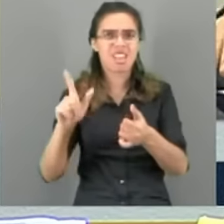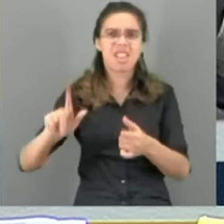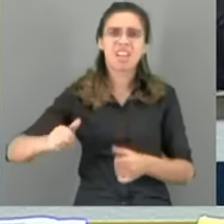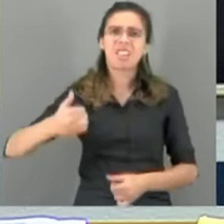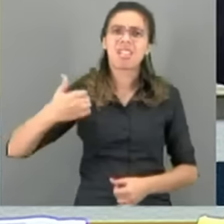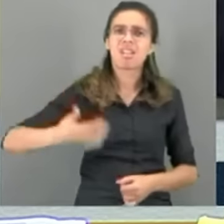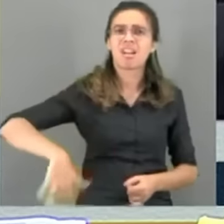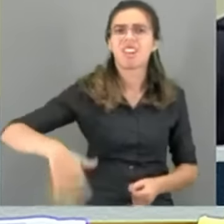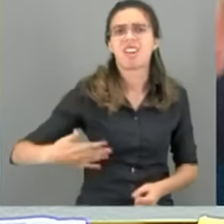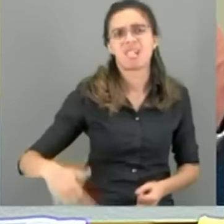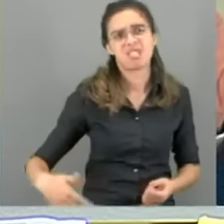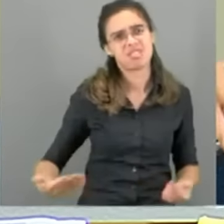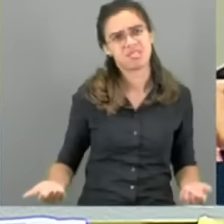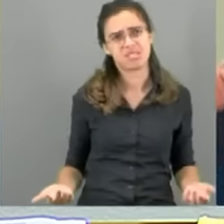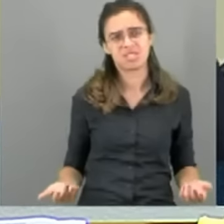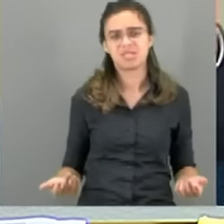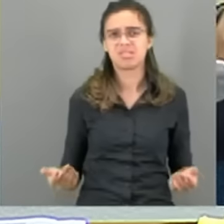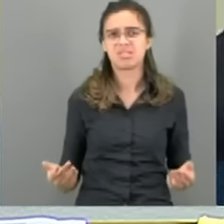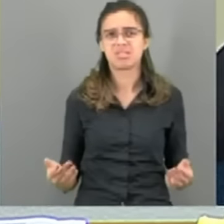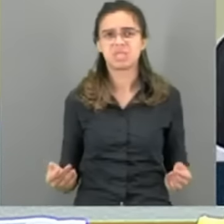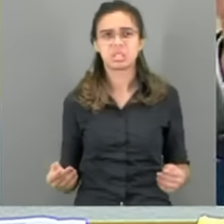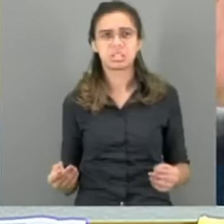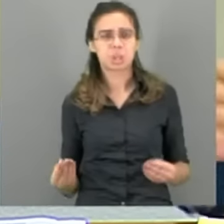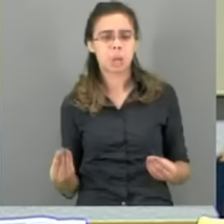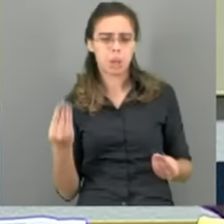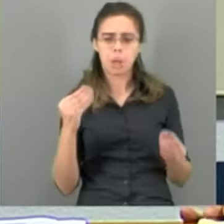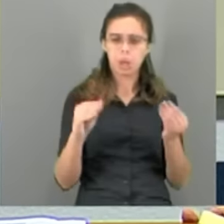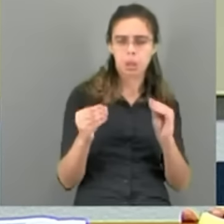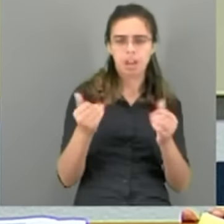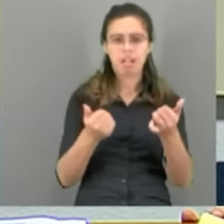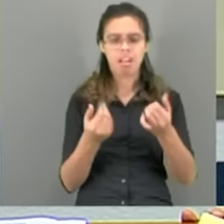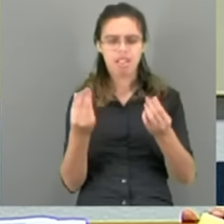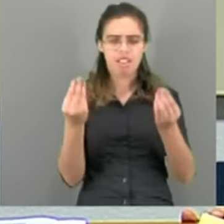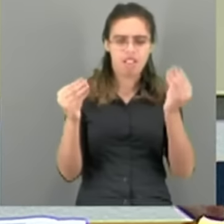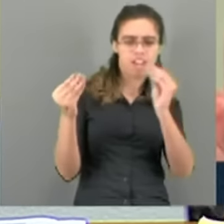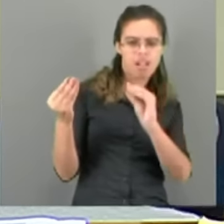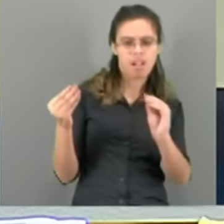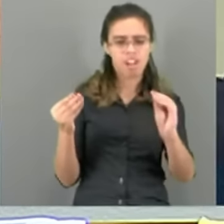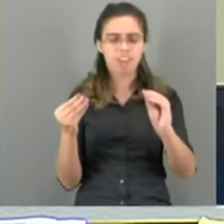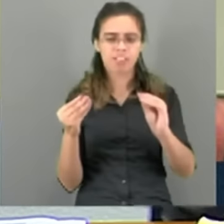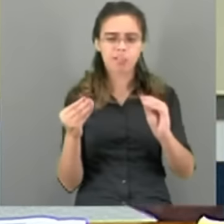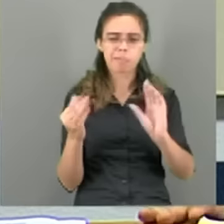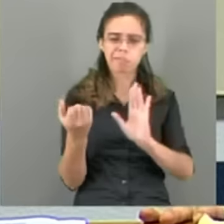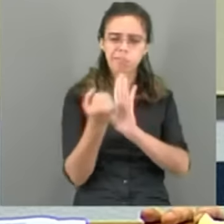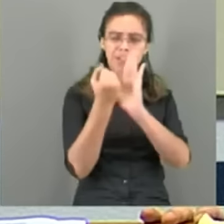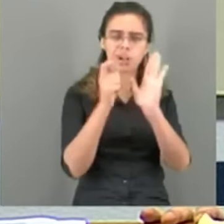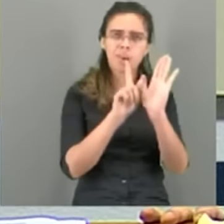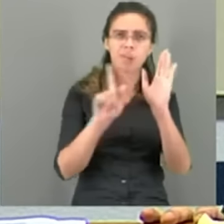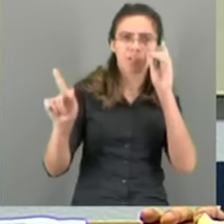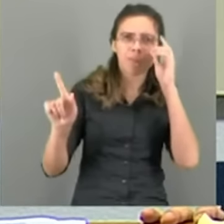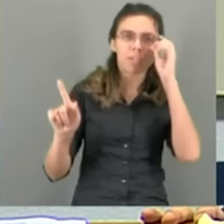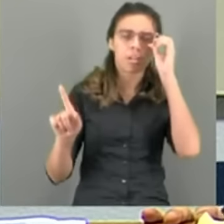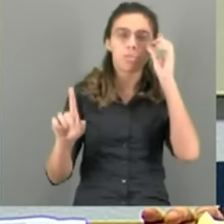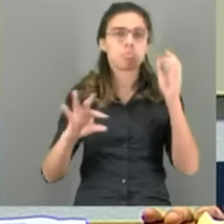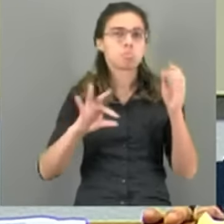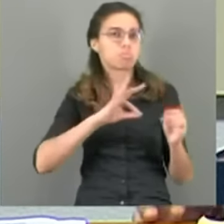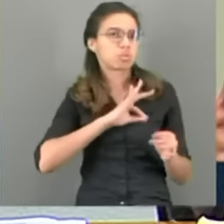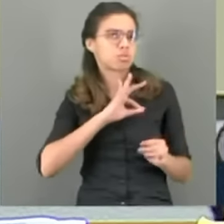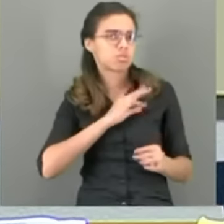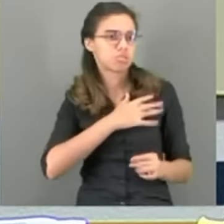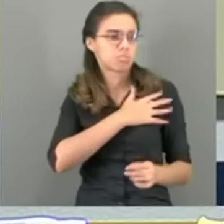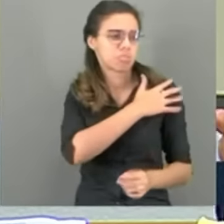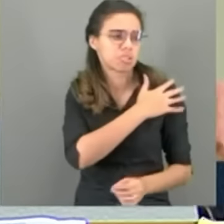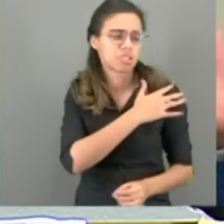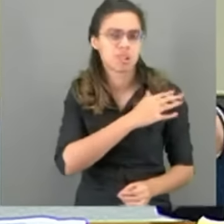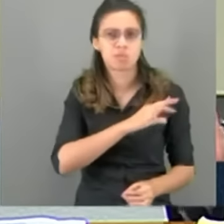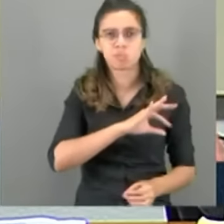envelopa, faz uma... nos veículos da Polícia Militar, nos veículos da Polícia Civil, alguns têm que